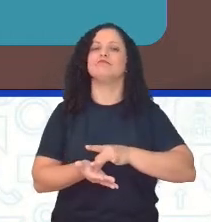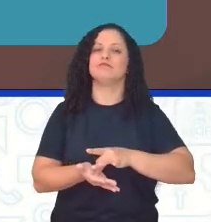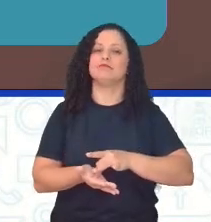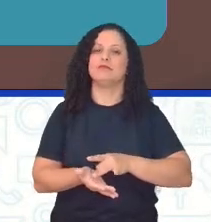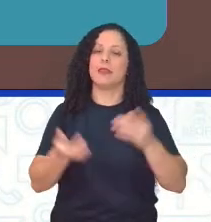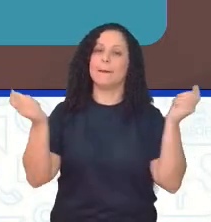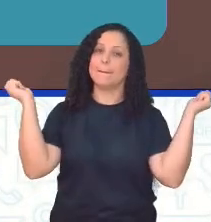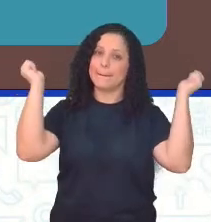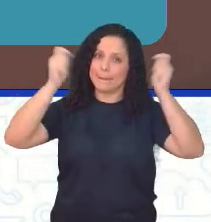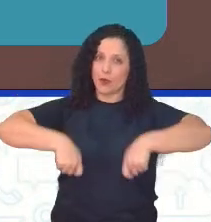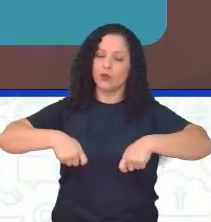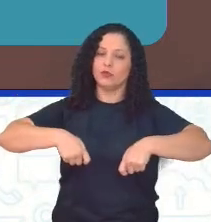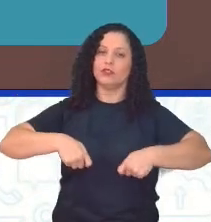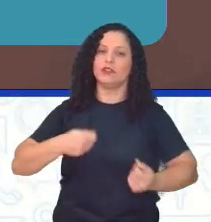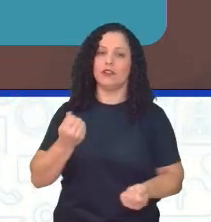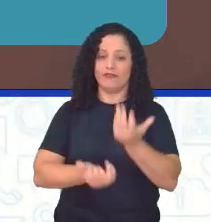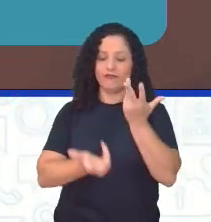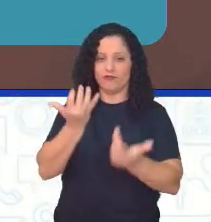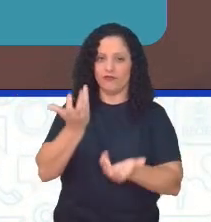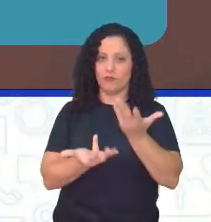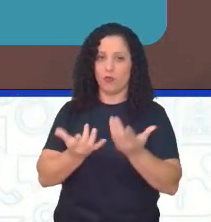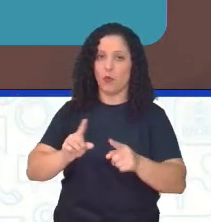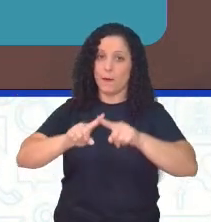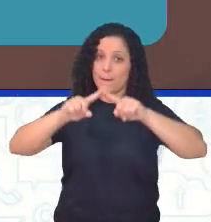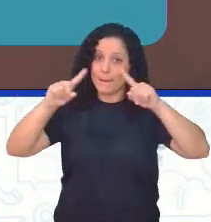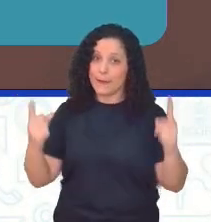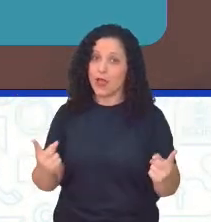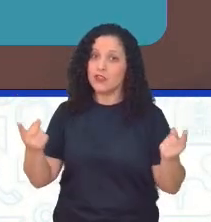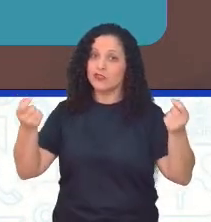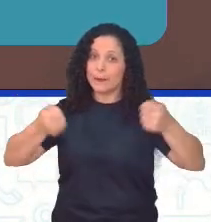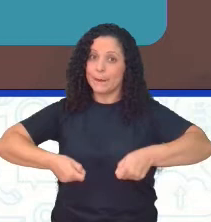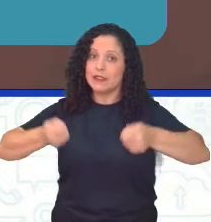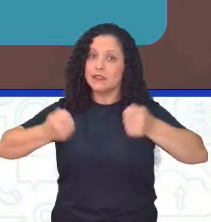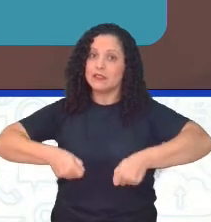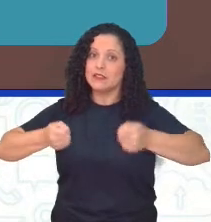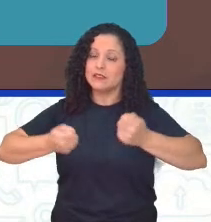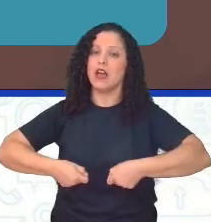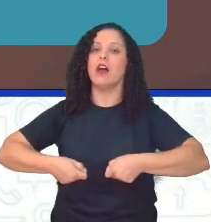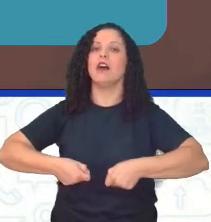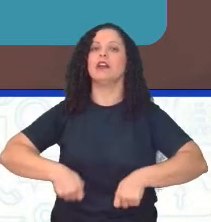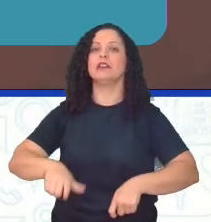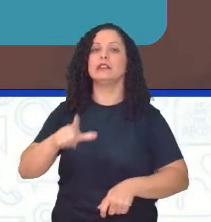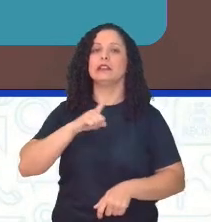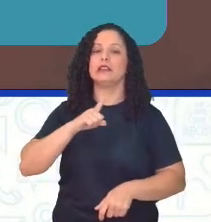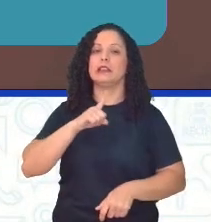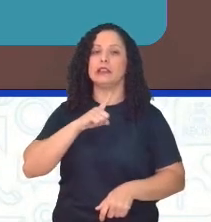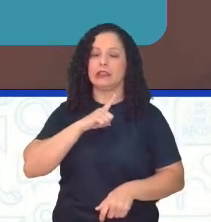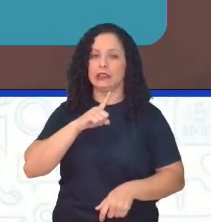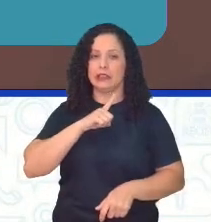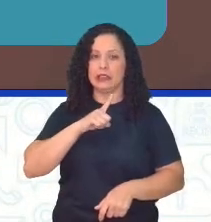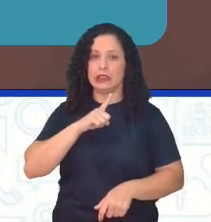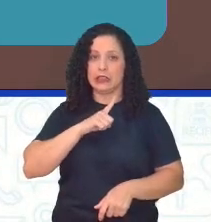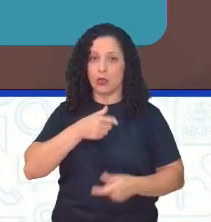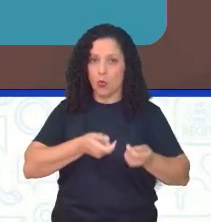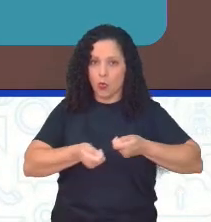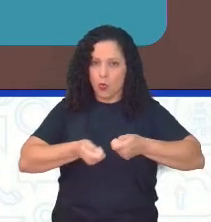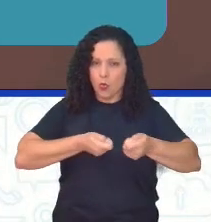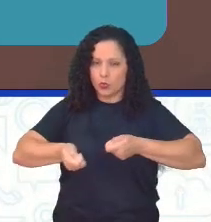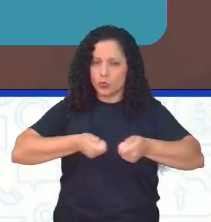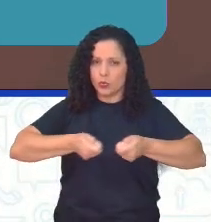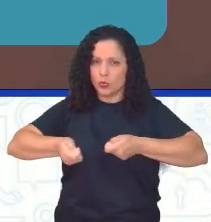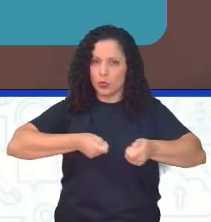é possível fazer queimada. Para isso, é necessária a obtenção de uma autorização do Sistema Nacional de Meio Ambiente. O famoso